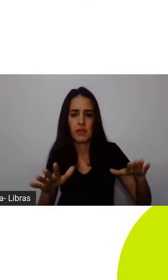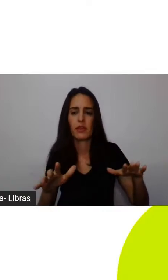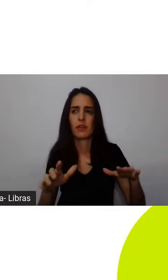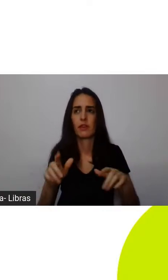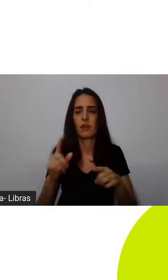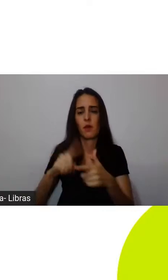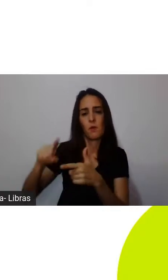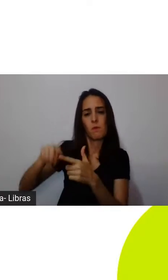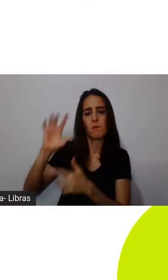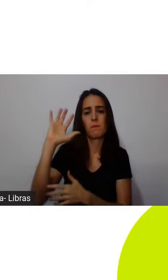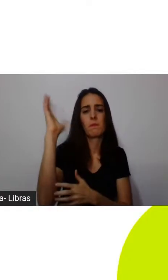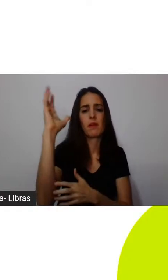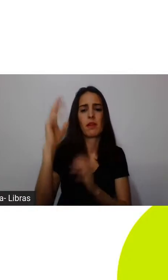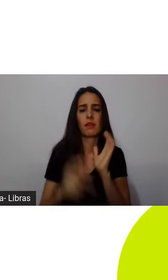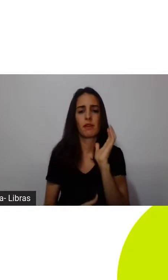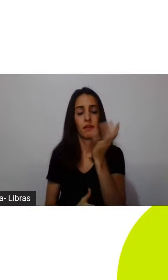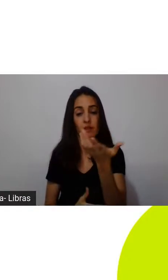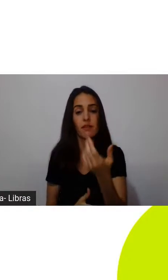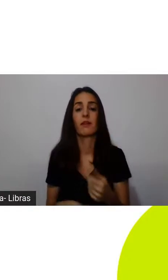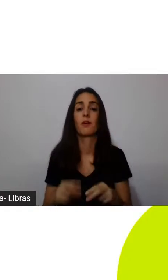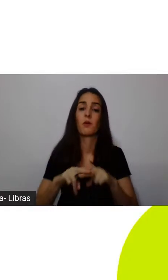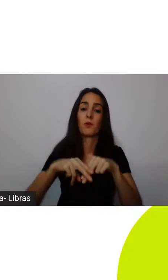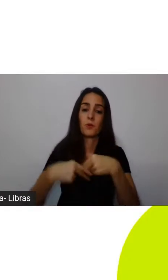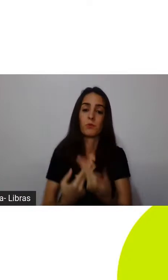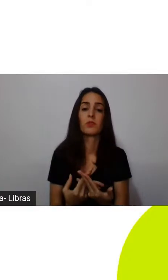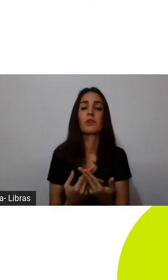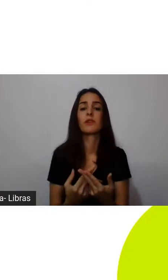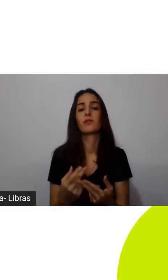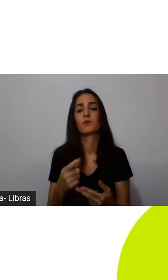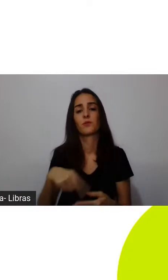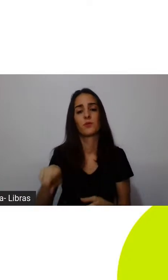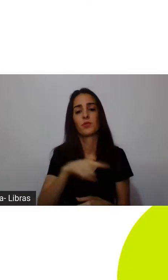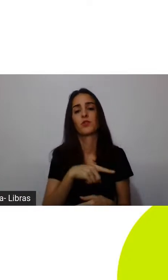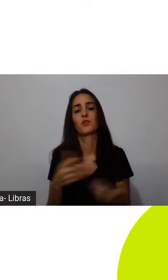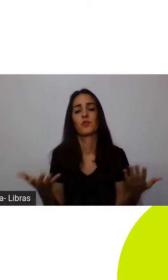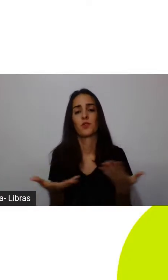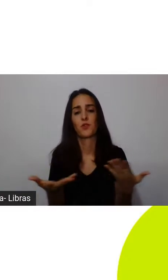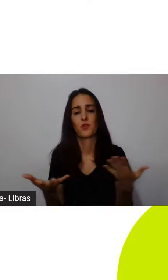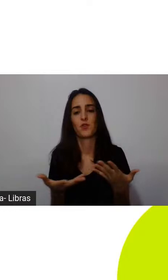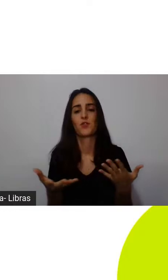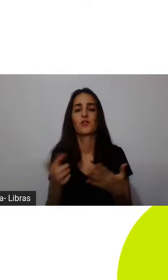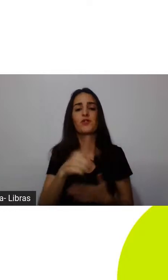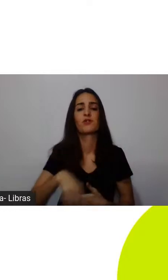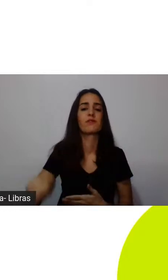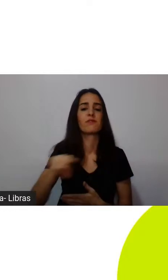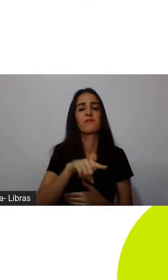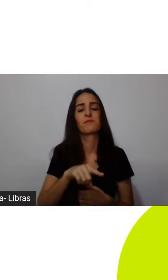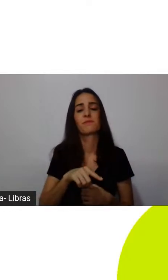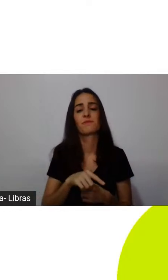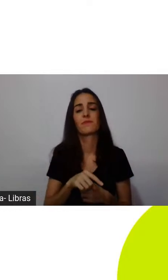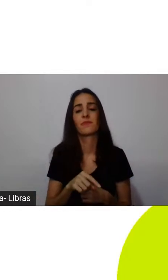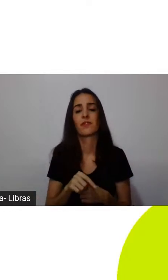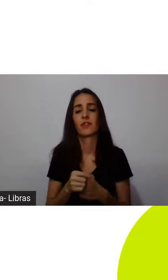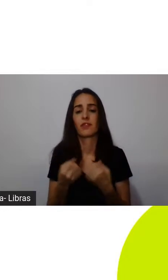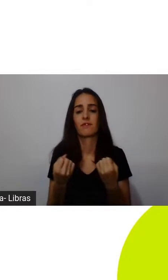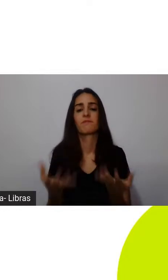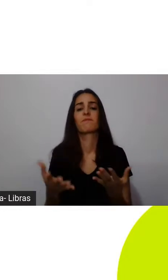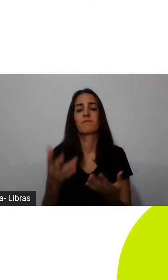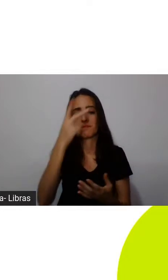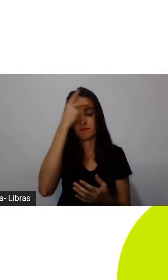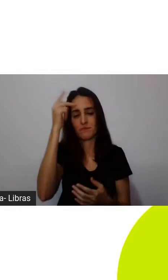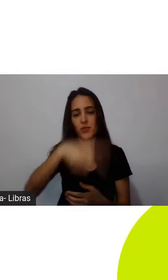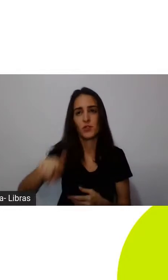ambiental, enfim, a gente traz mais uma vez aqui para a nossa plateia sedenta de